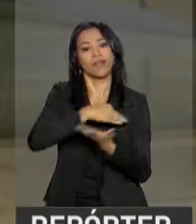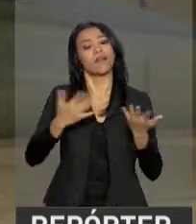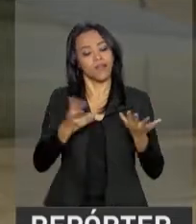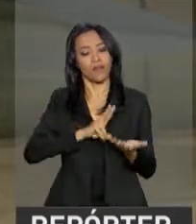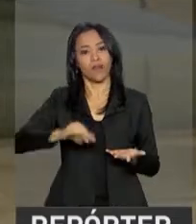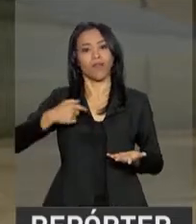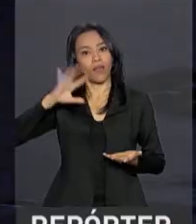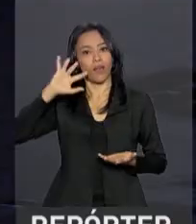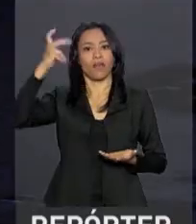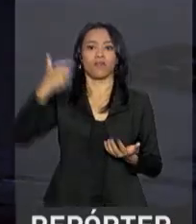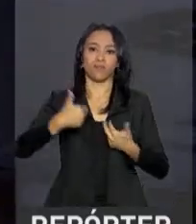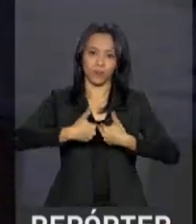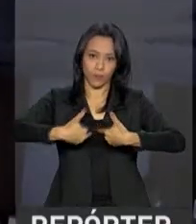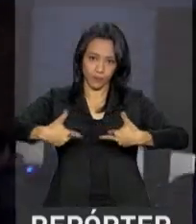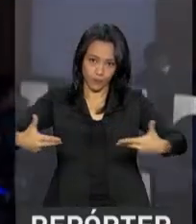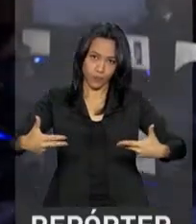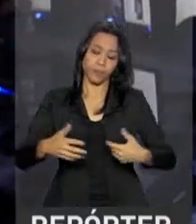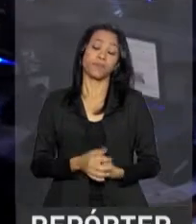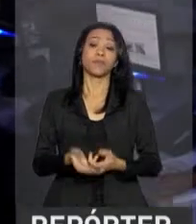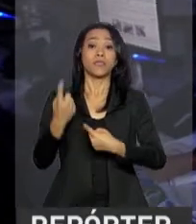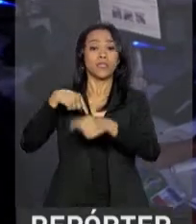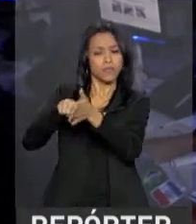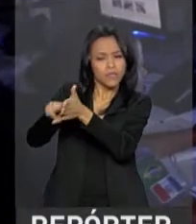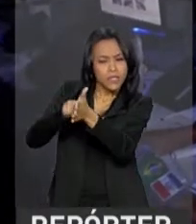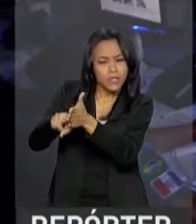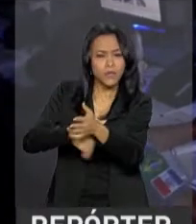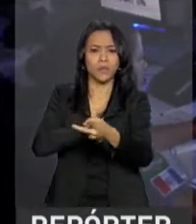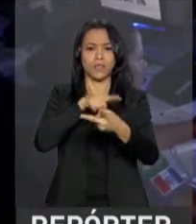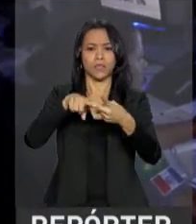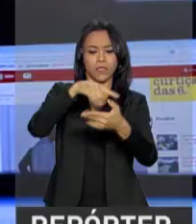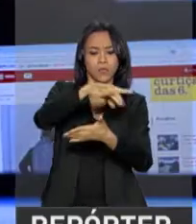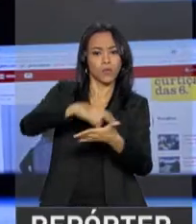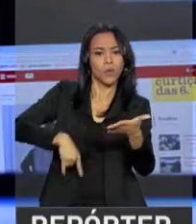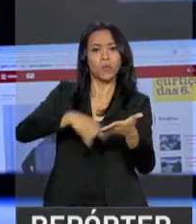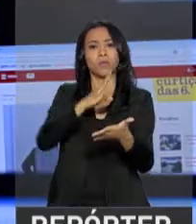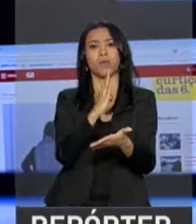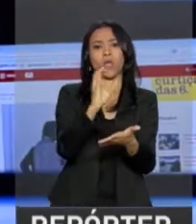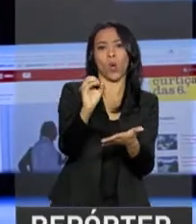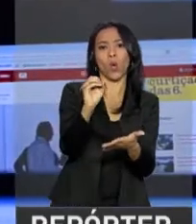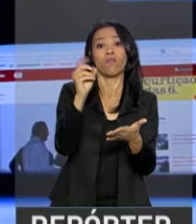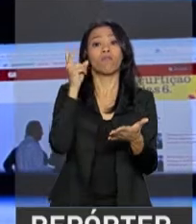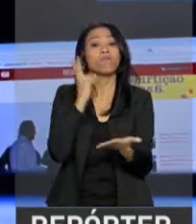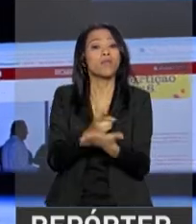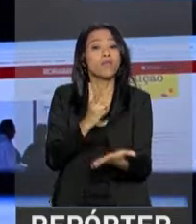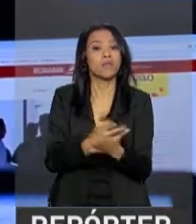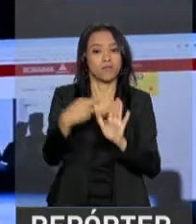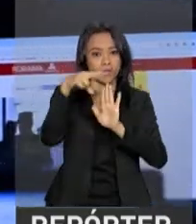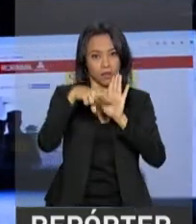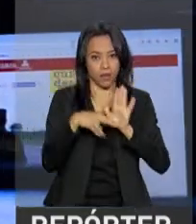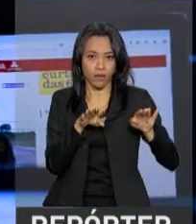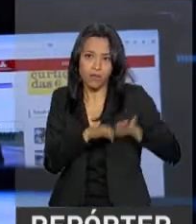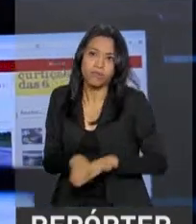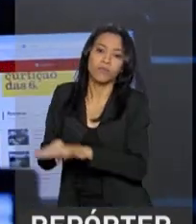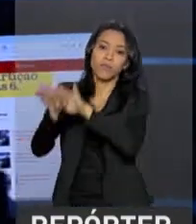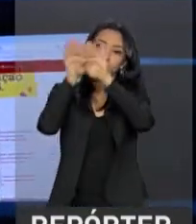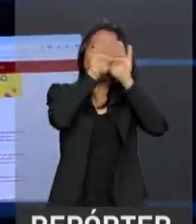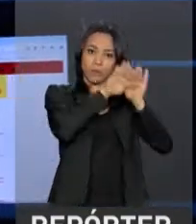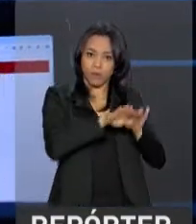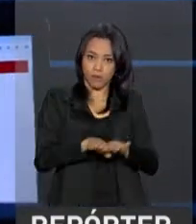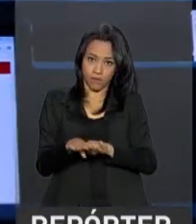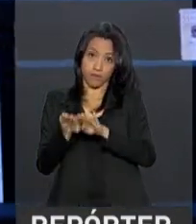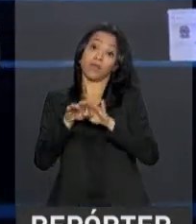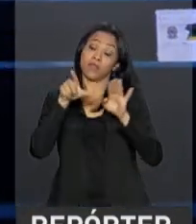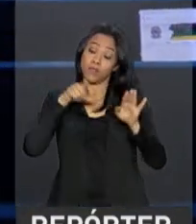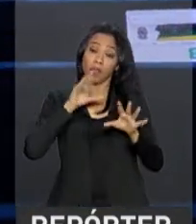eficaz. Investigações e boletins de ocorrência também vão ser padronizados e aceitos pelos órgãos que